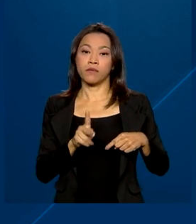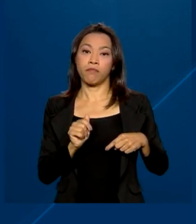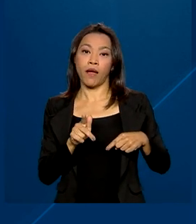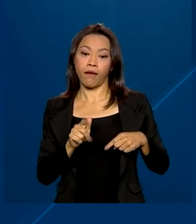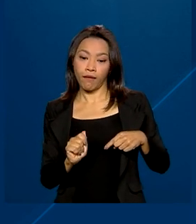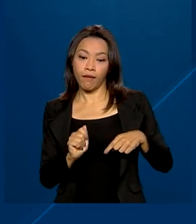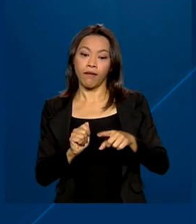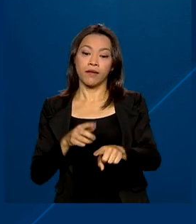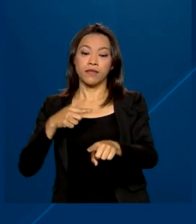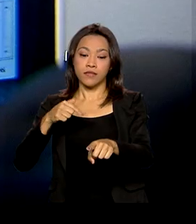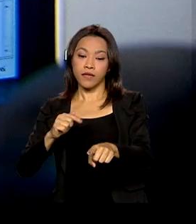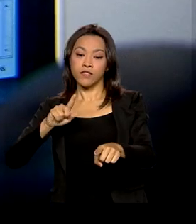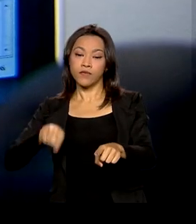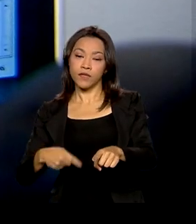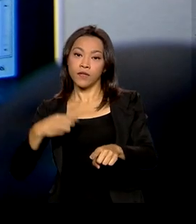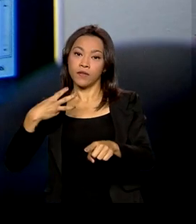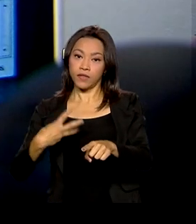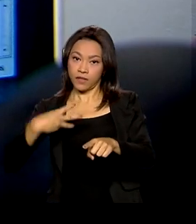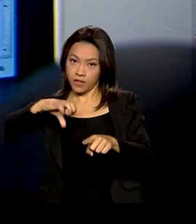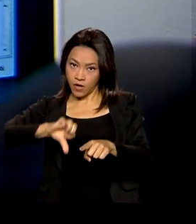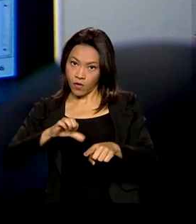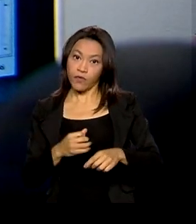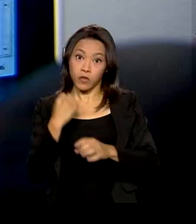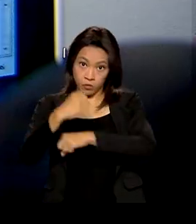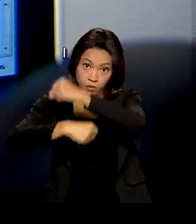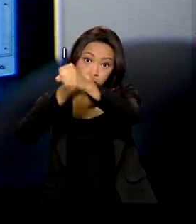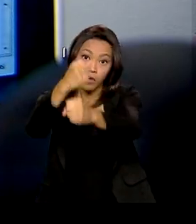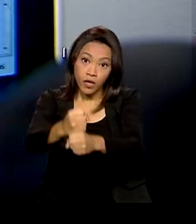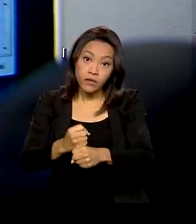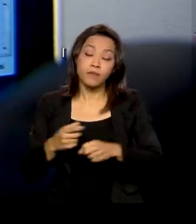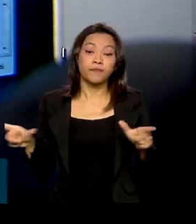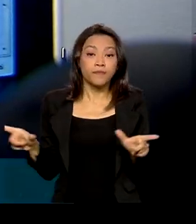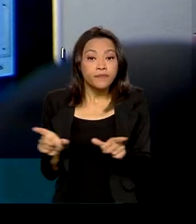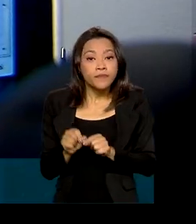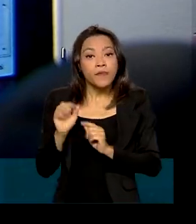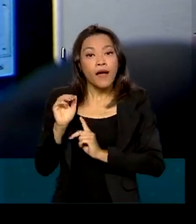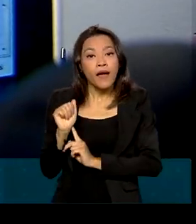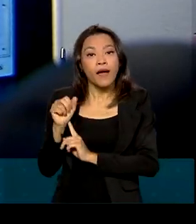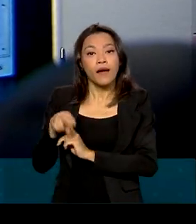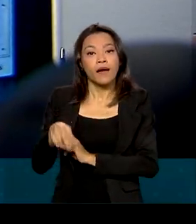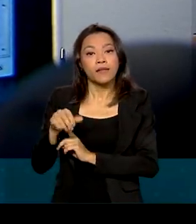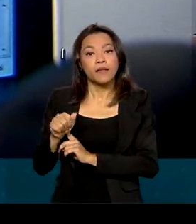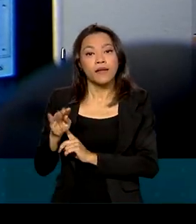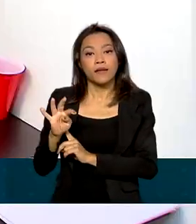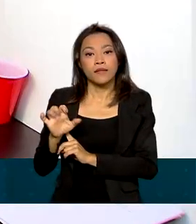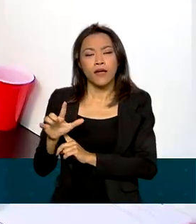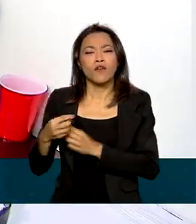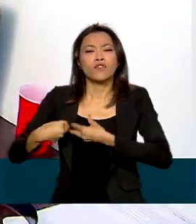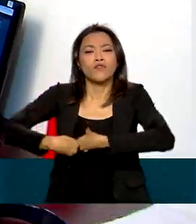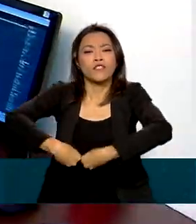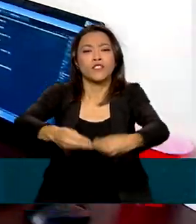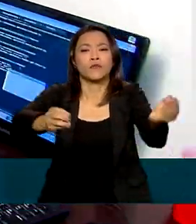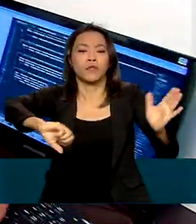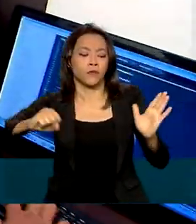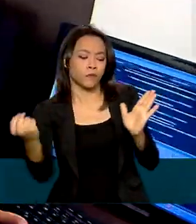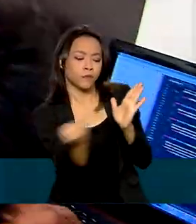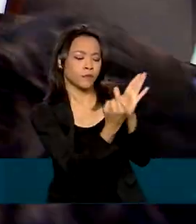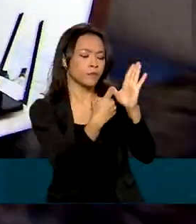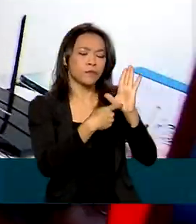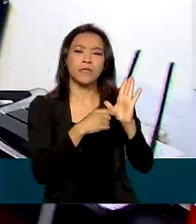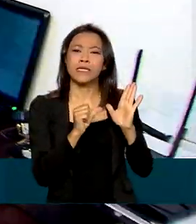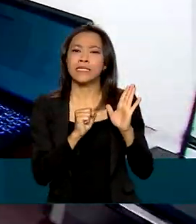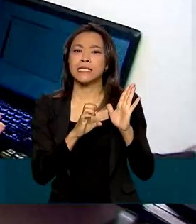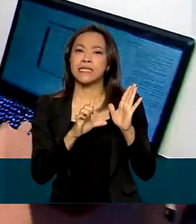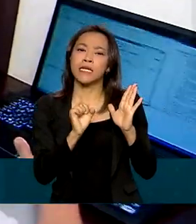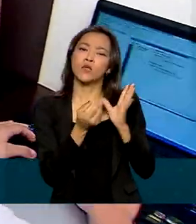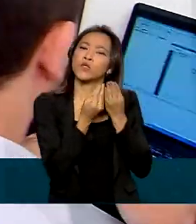,39. A partir do ano que vem, a Anatel deve distribuir um selo de qualidade para as operadoras, com